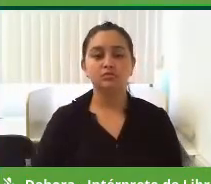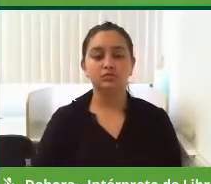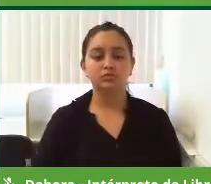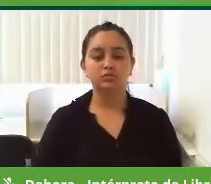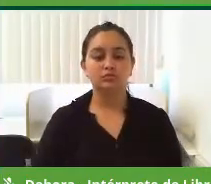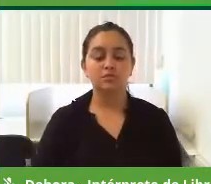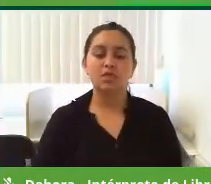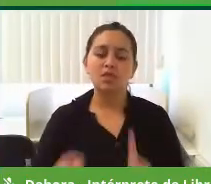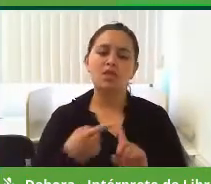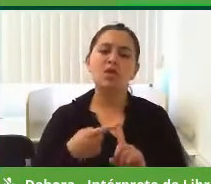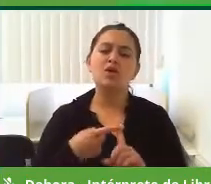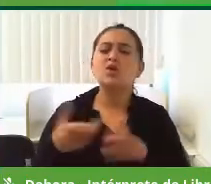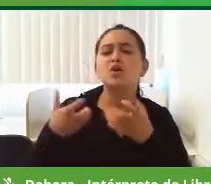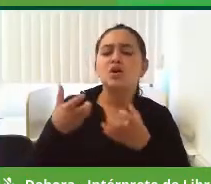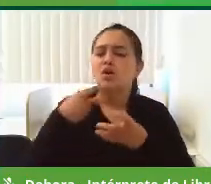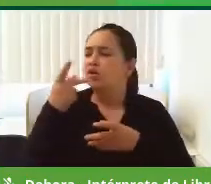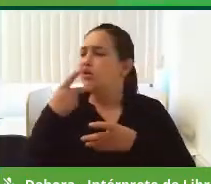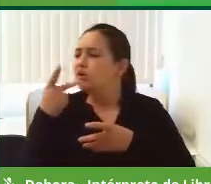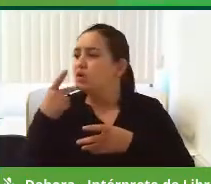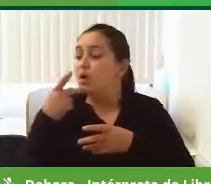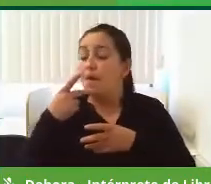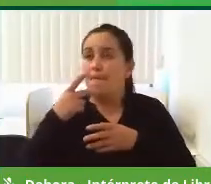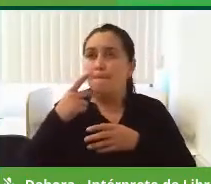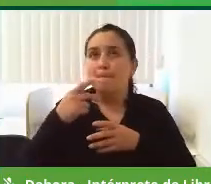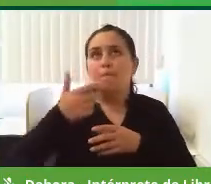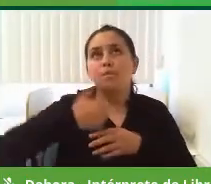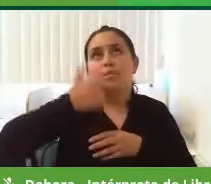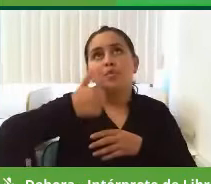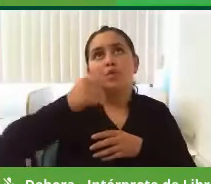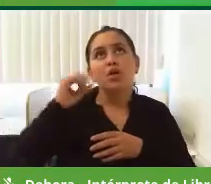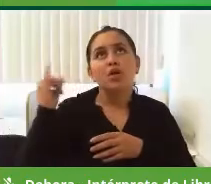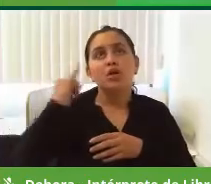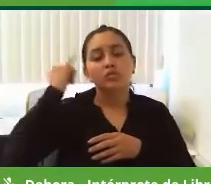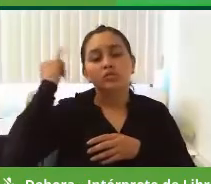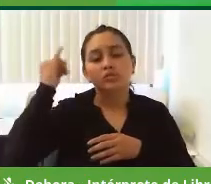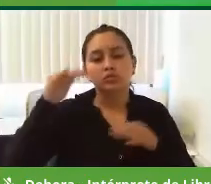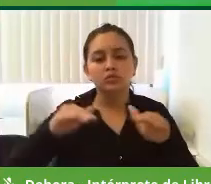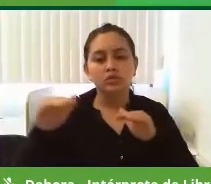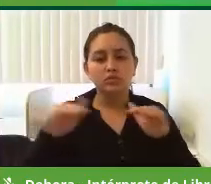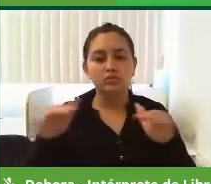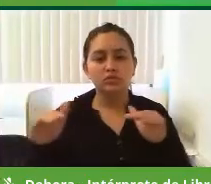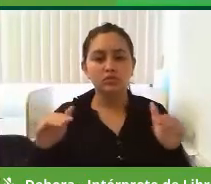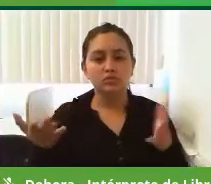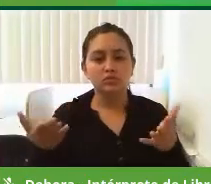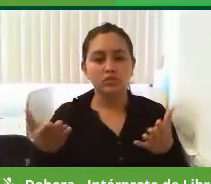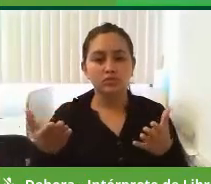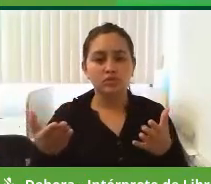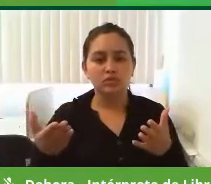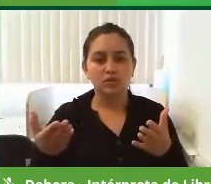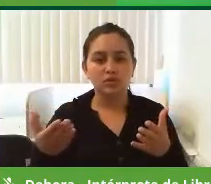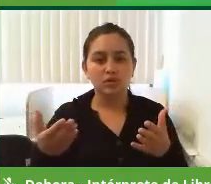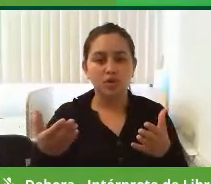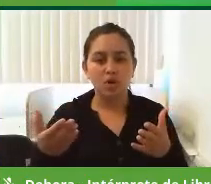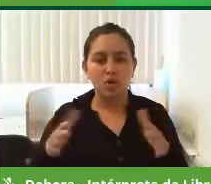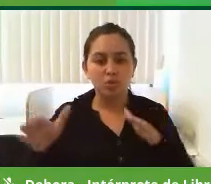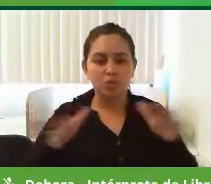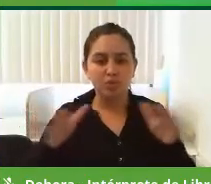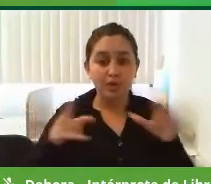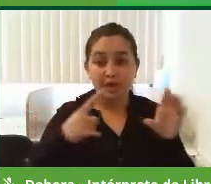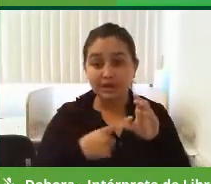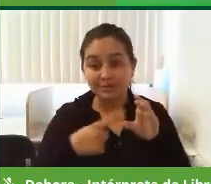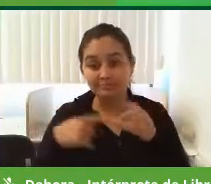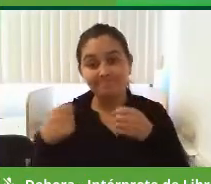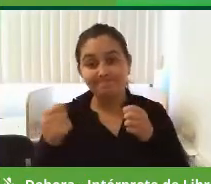professor, quer dizer, assim, que uma das questões mais importantes que nós vemos é a mobilidade, que os cidadãos se comover e se mover dentro da cidade.